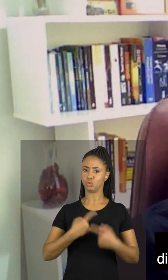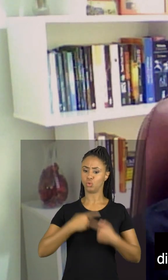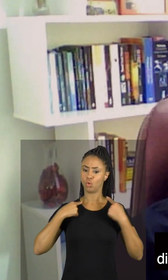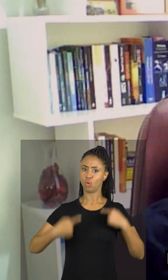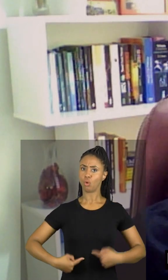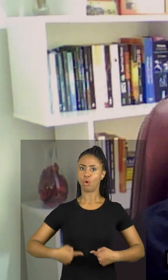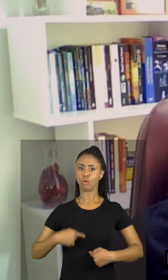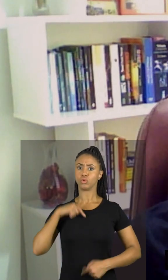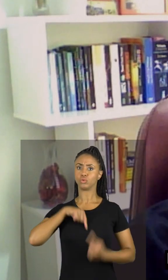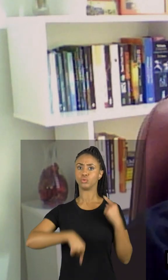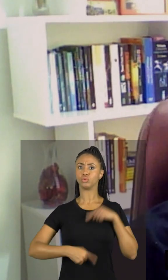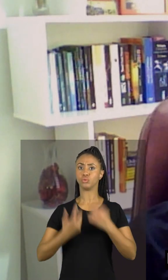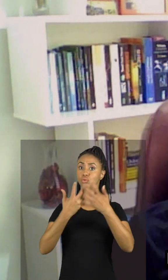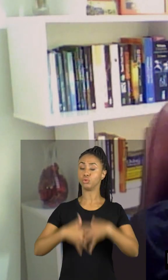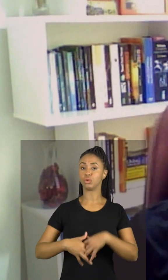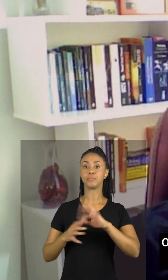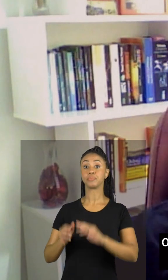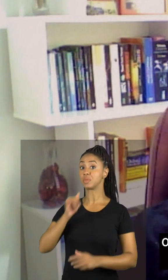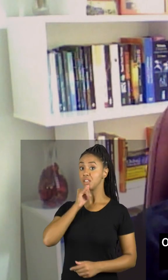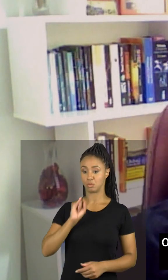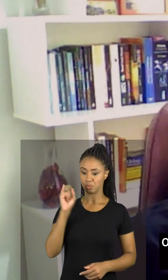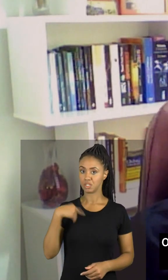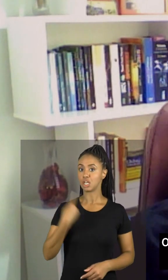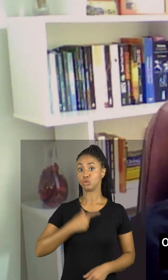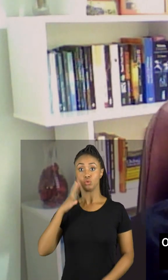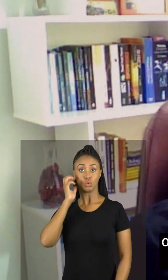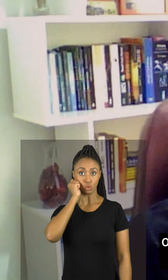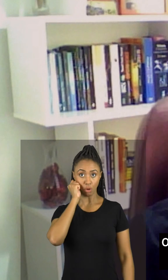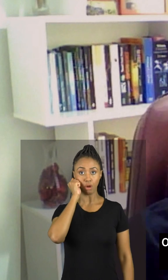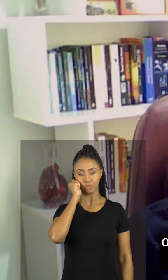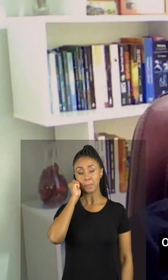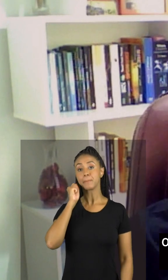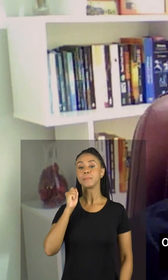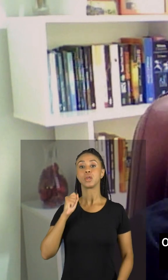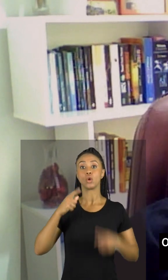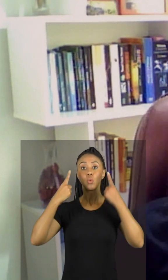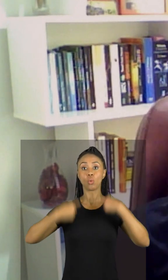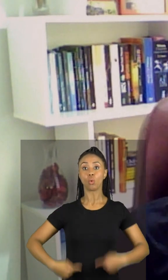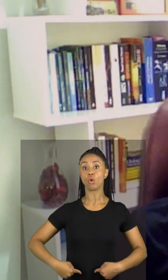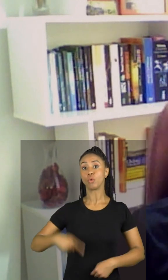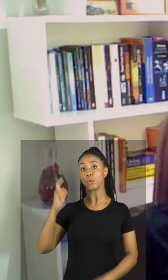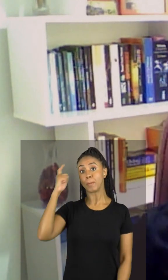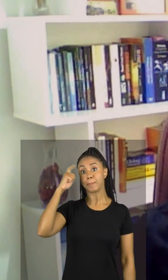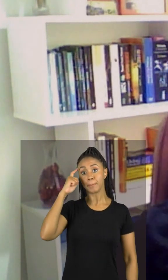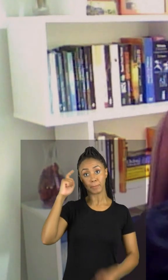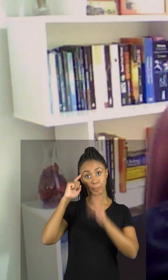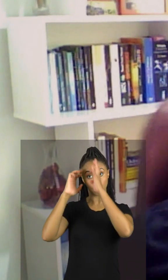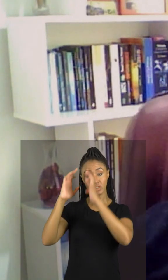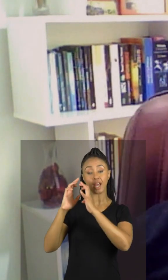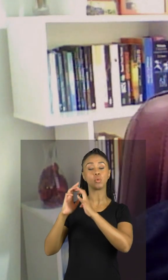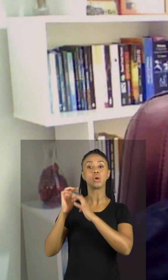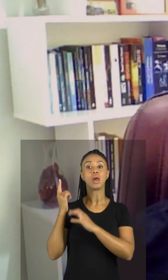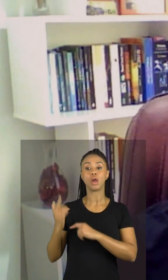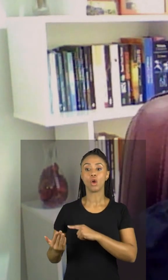corpo. Então, quando a gente dorme, o nosso corpo e a nossa mente, principalmente, se recuperam do dia